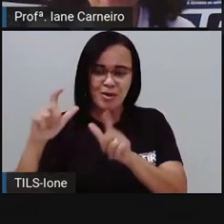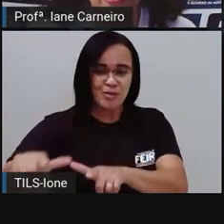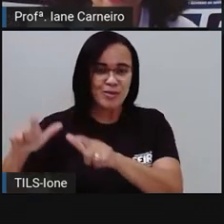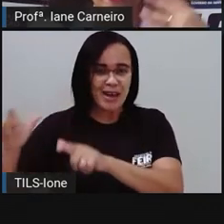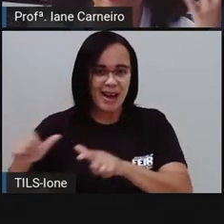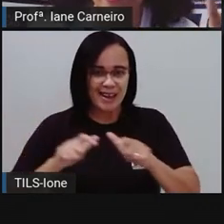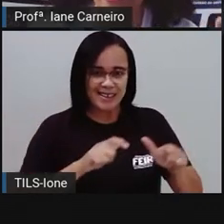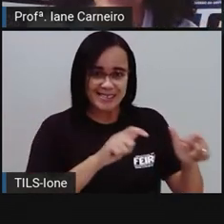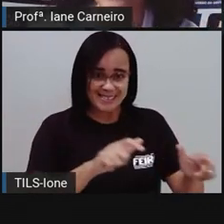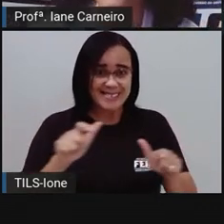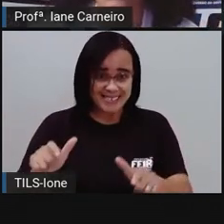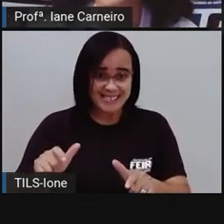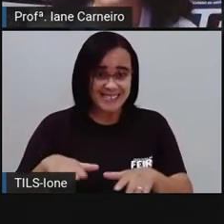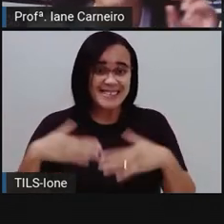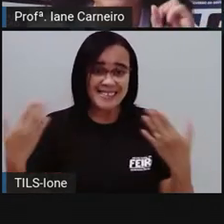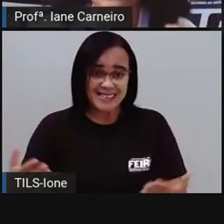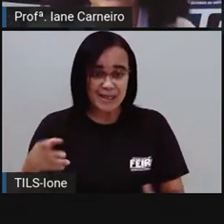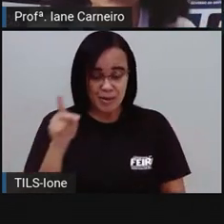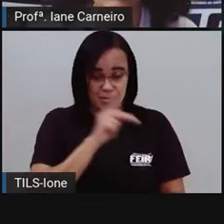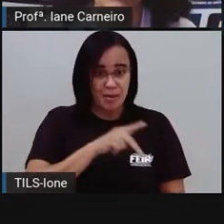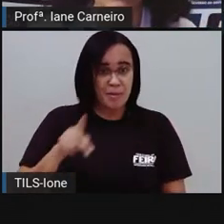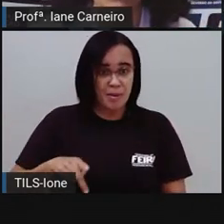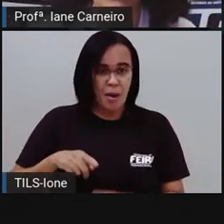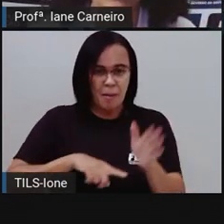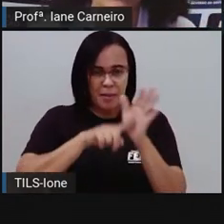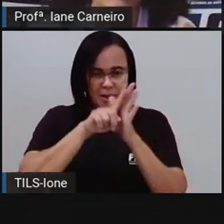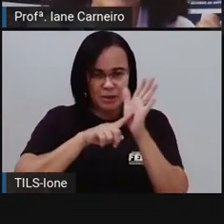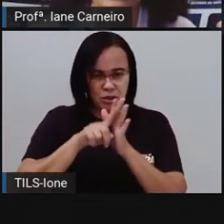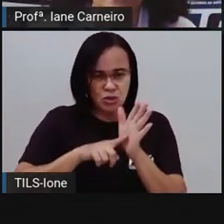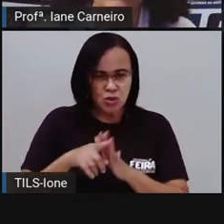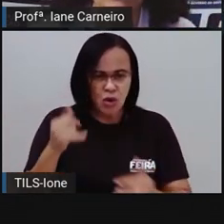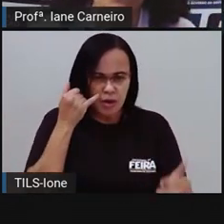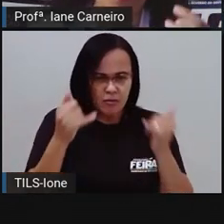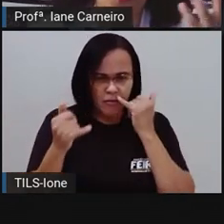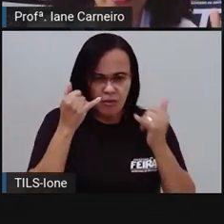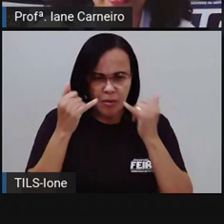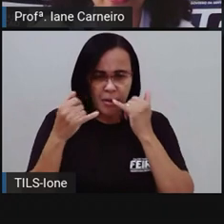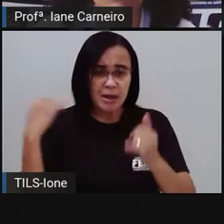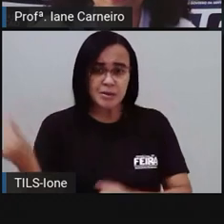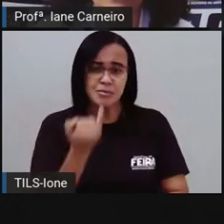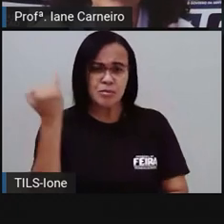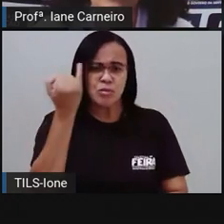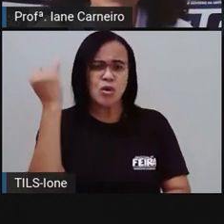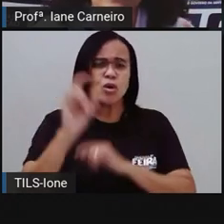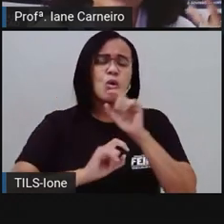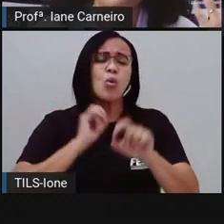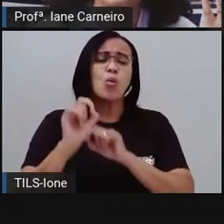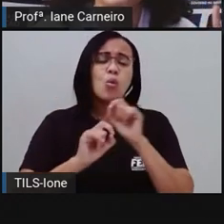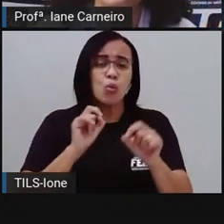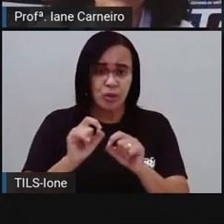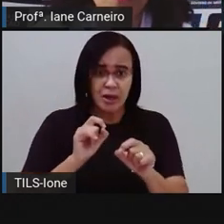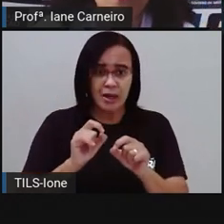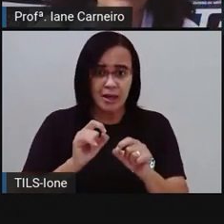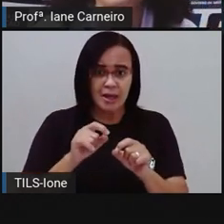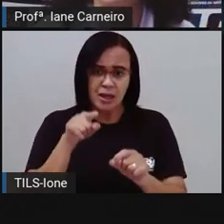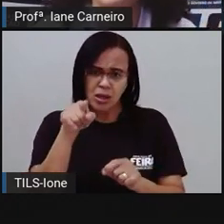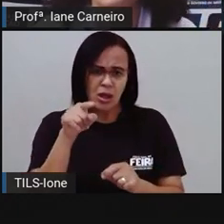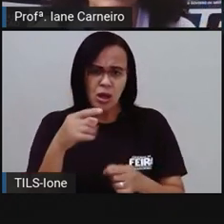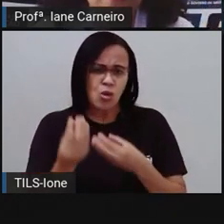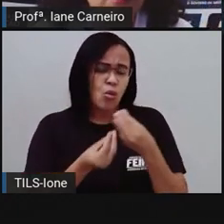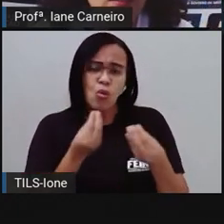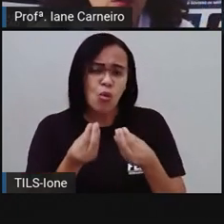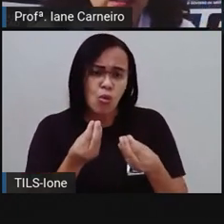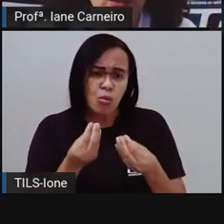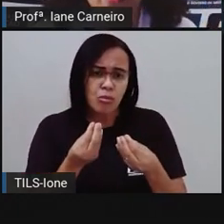informações nesse site aqui, ó. Um site, um blog, né? Que fala sobre o simbolismo do